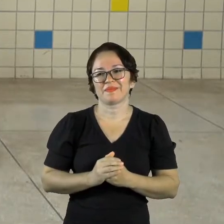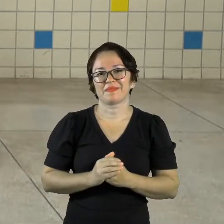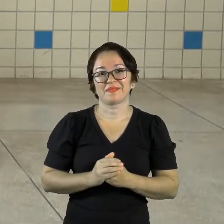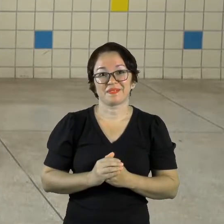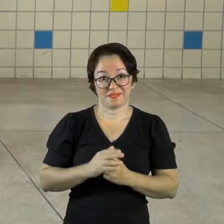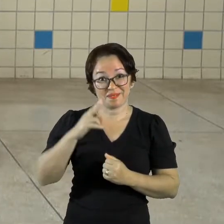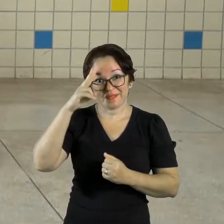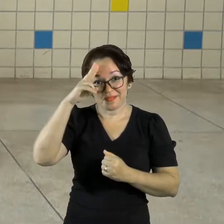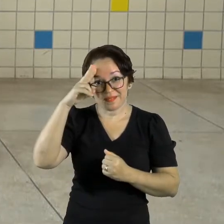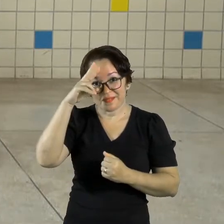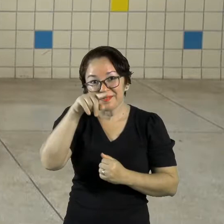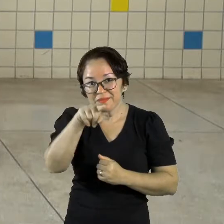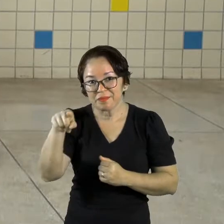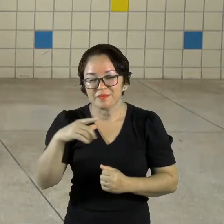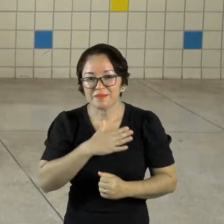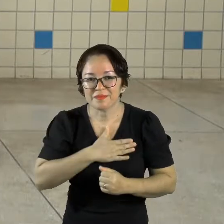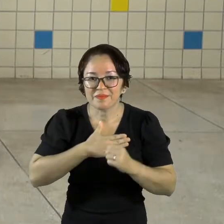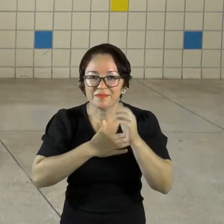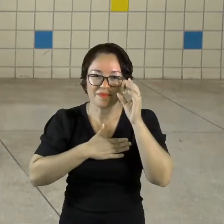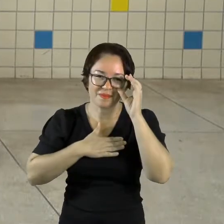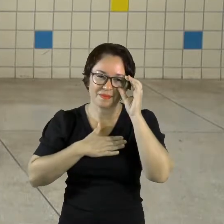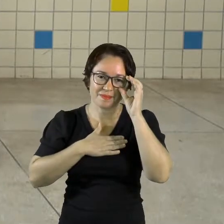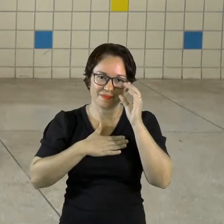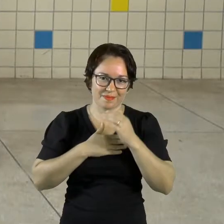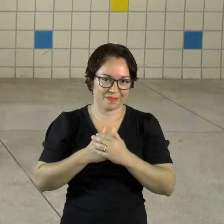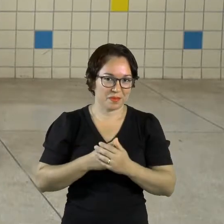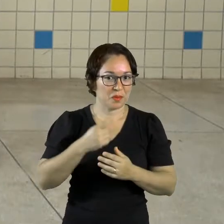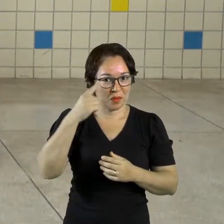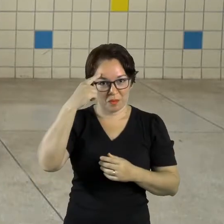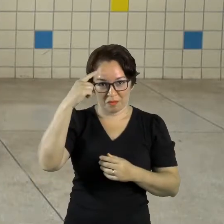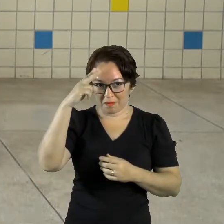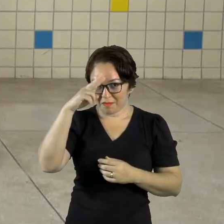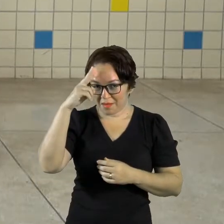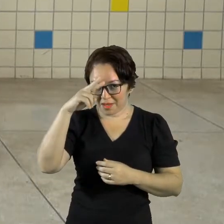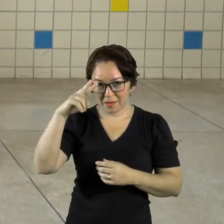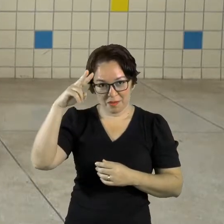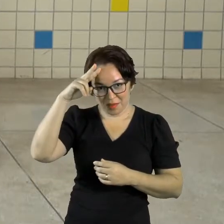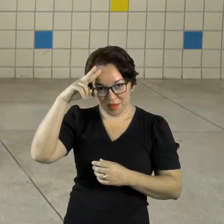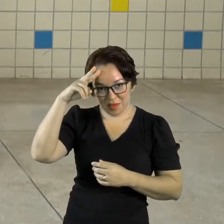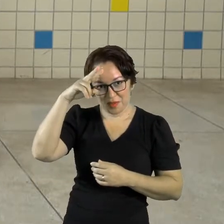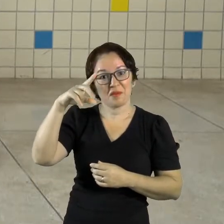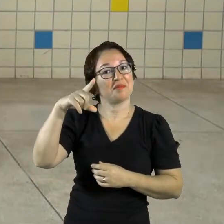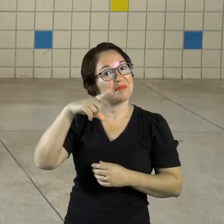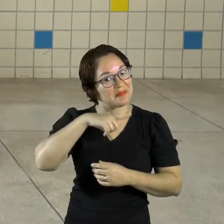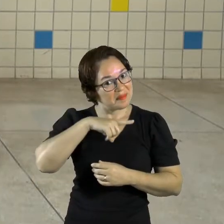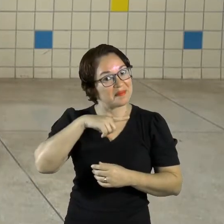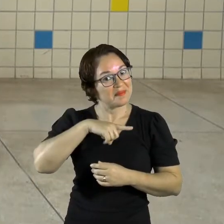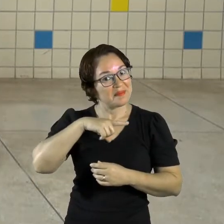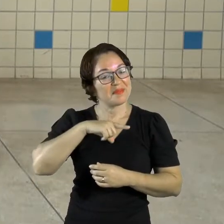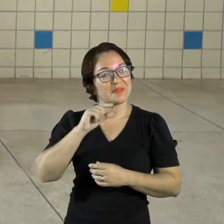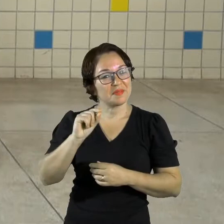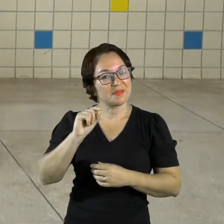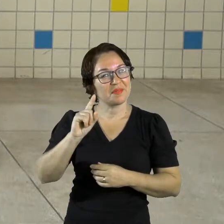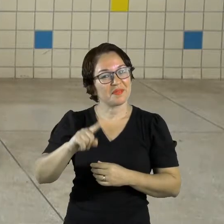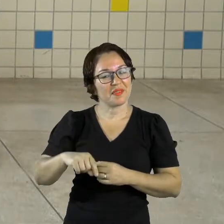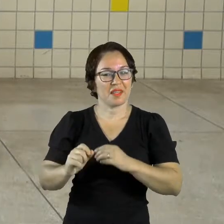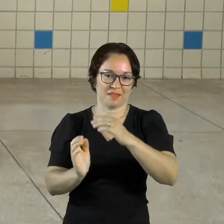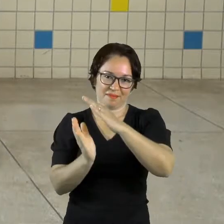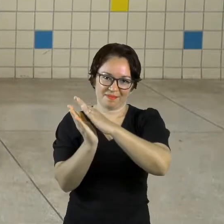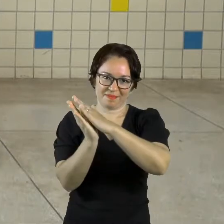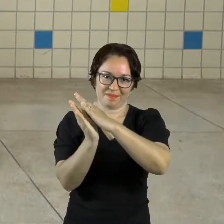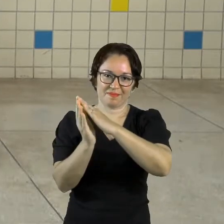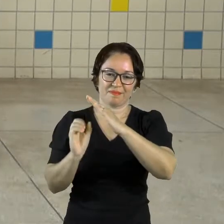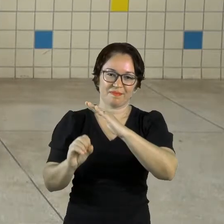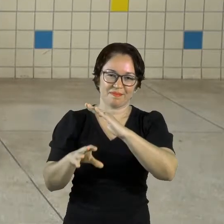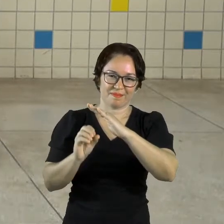Gostaram da história? Lembrando para vocês que essa história está disponibilizada na ferramenta Palmas